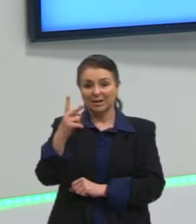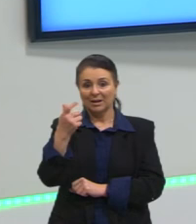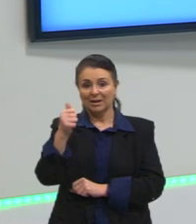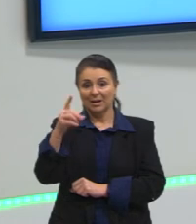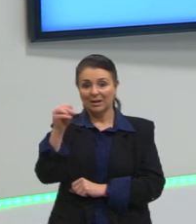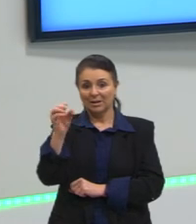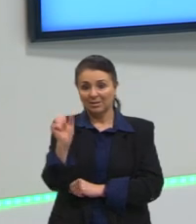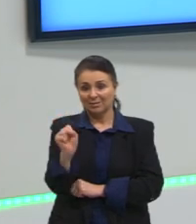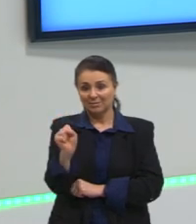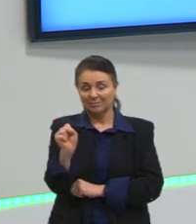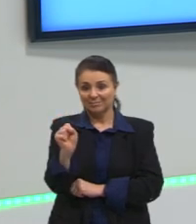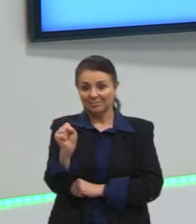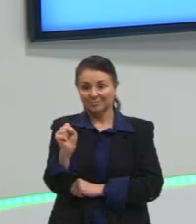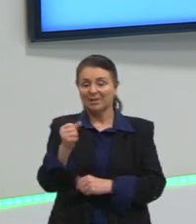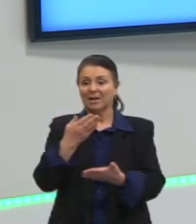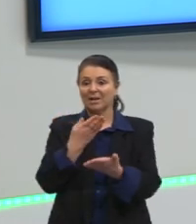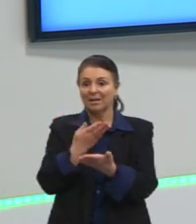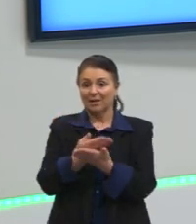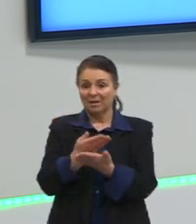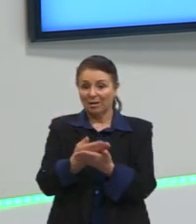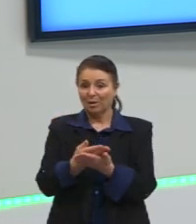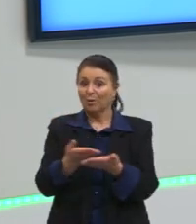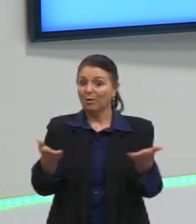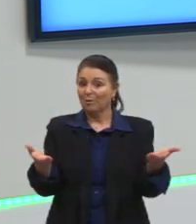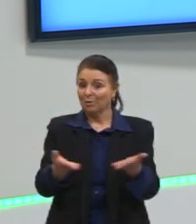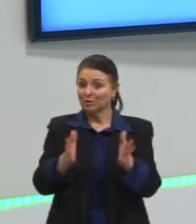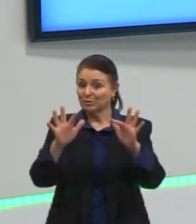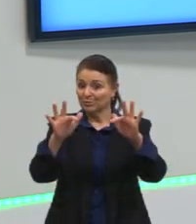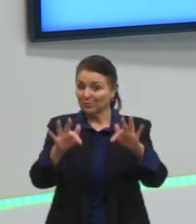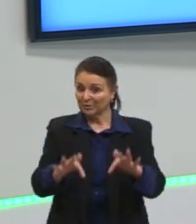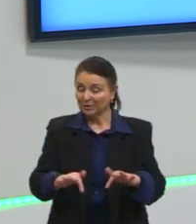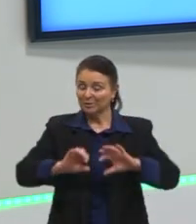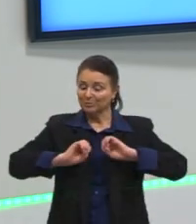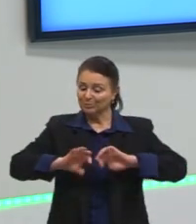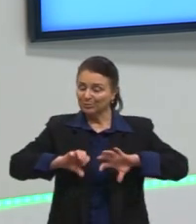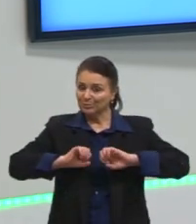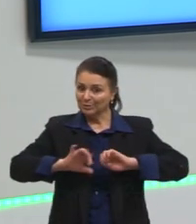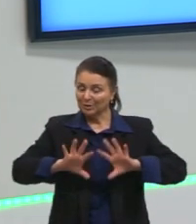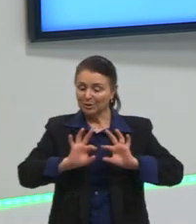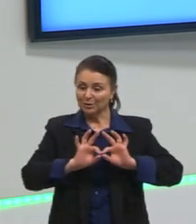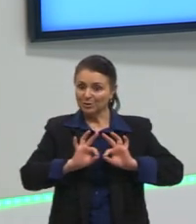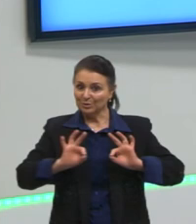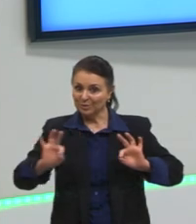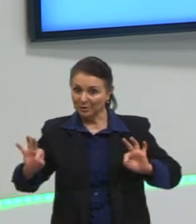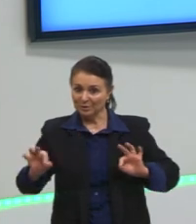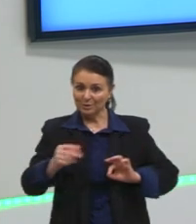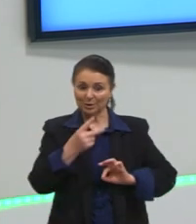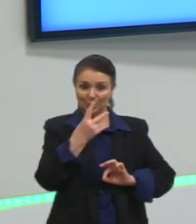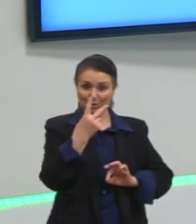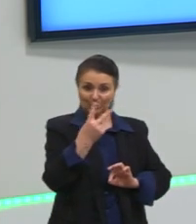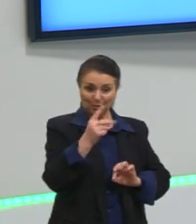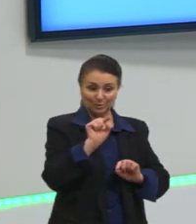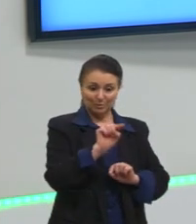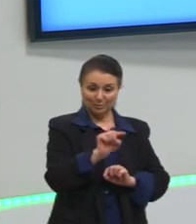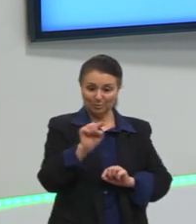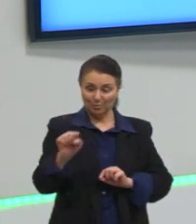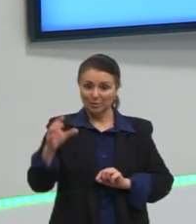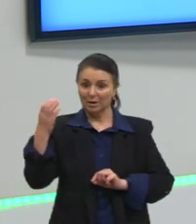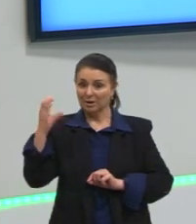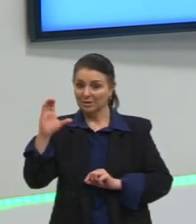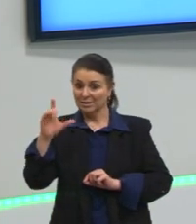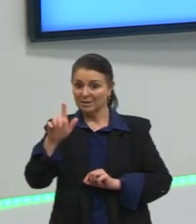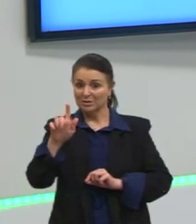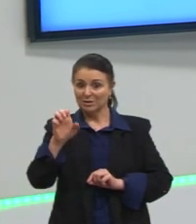Pessoal, essa foi a nossa aula de hoje. Trabalhamos, então, a distância entre dois pontos, as ciências